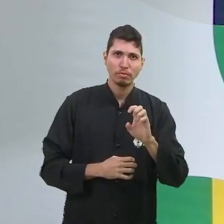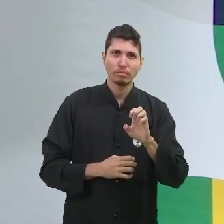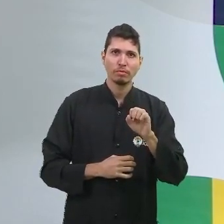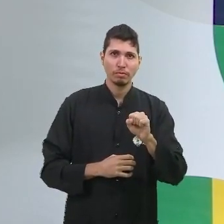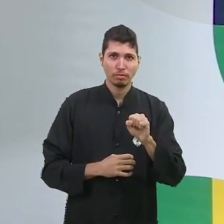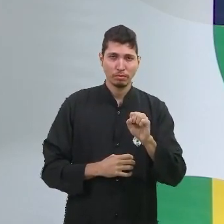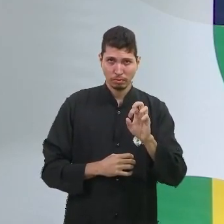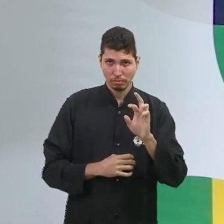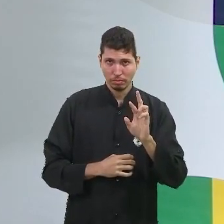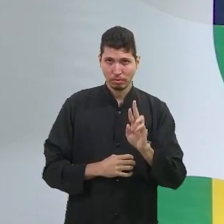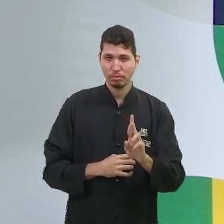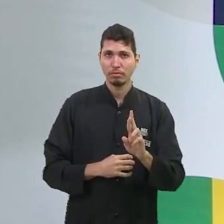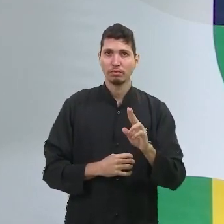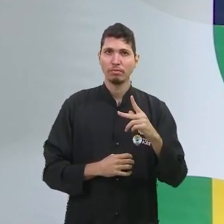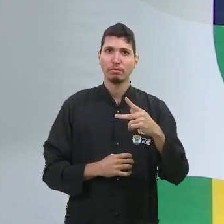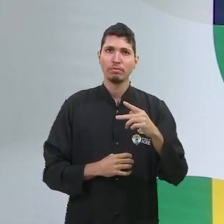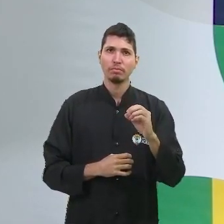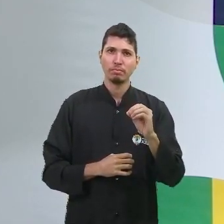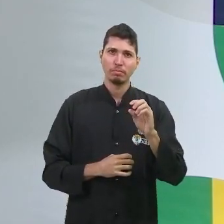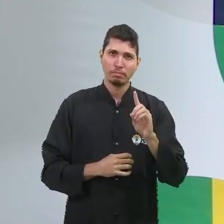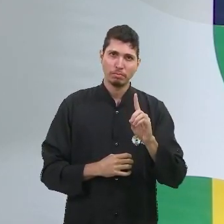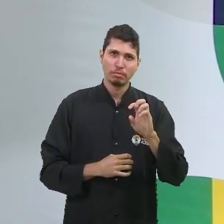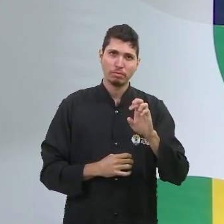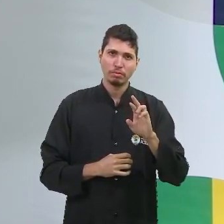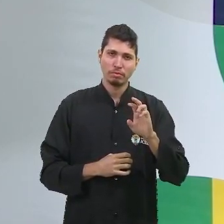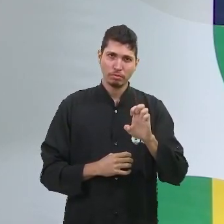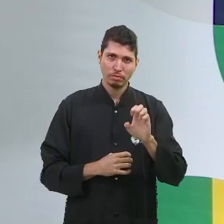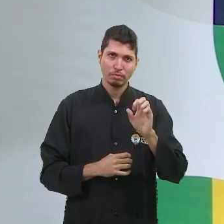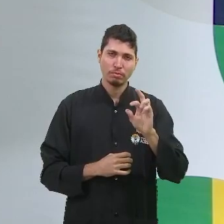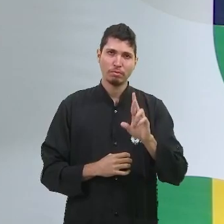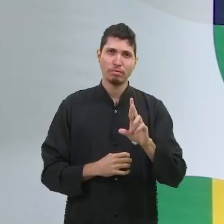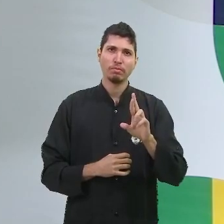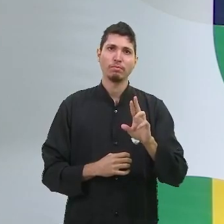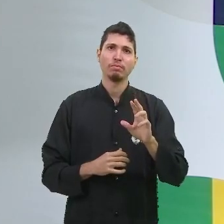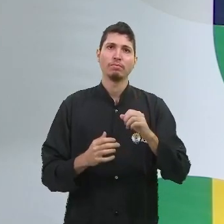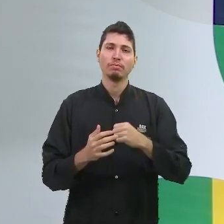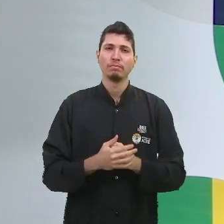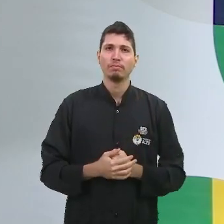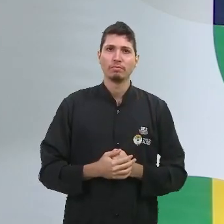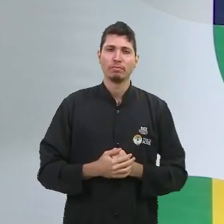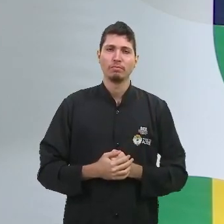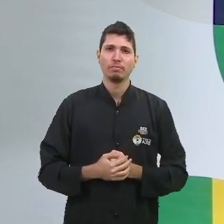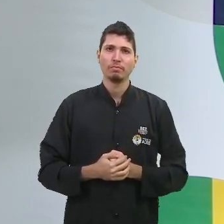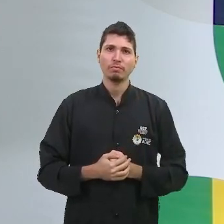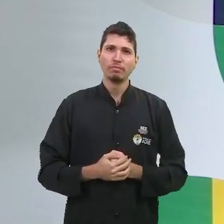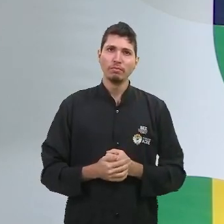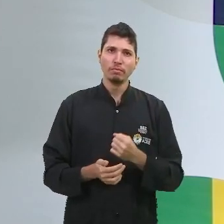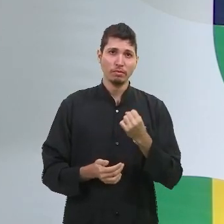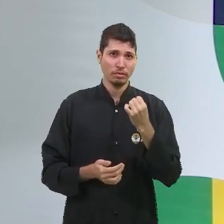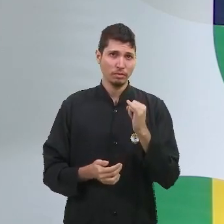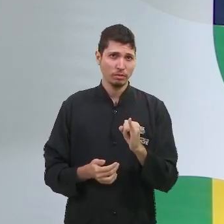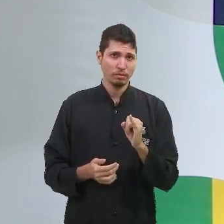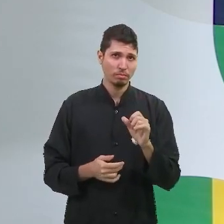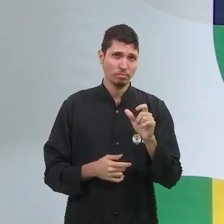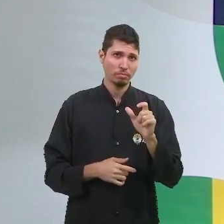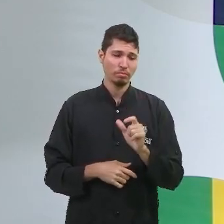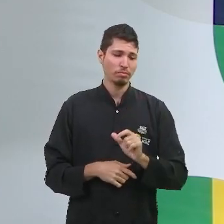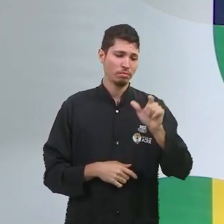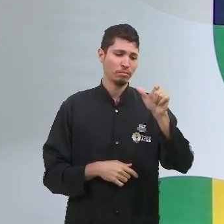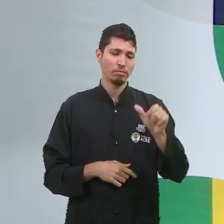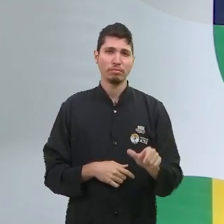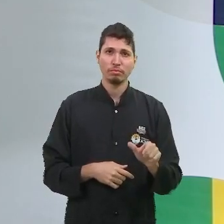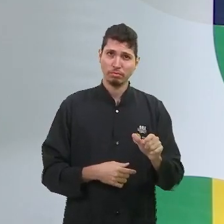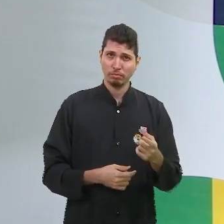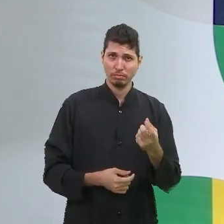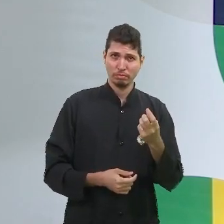baixa renda, porque tem um salário muito baixo, ou às vezes nem isso, ela